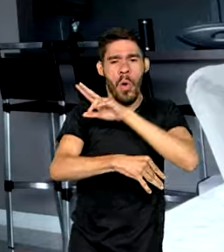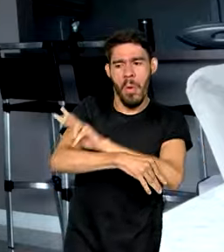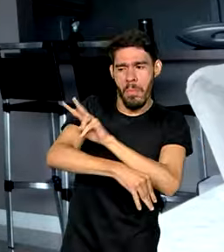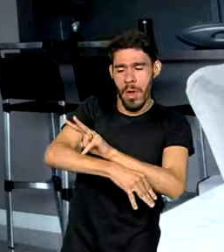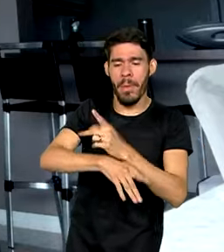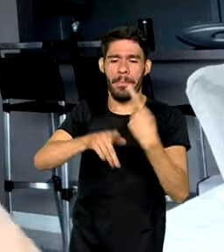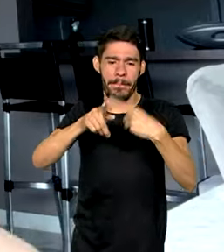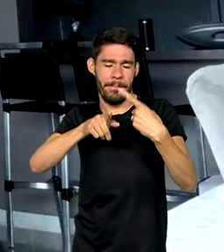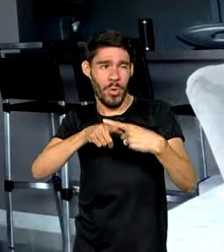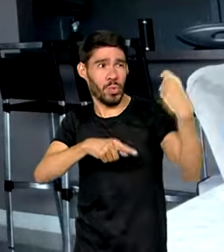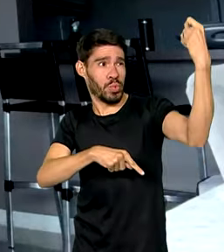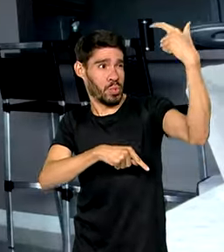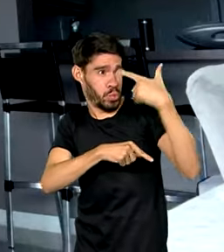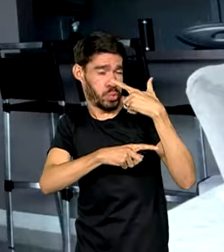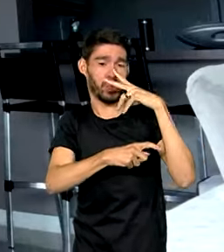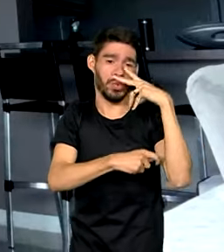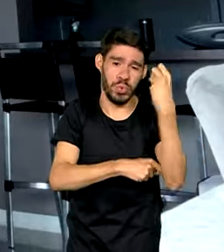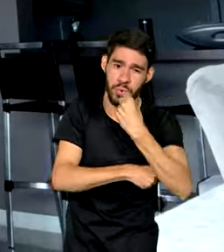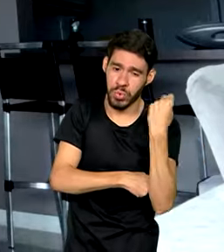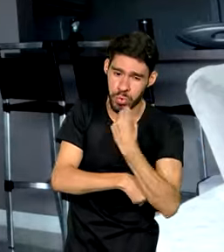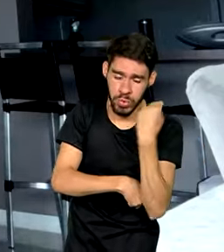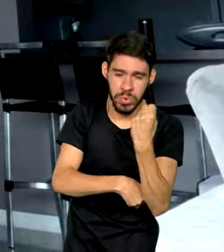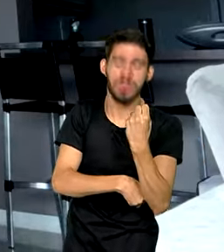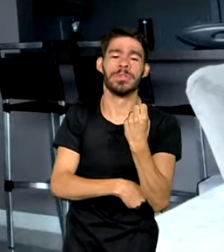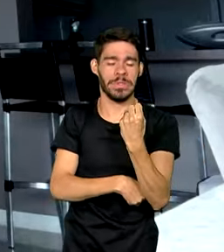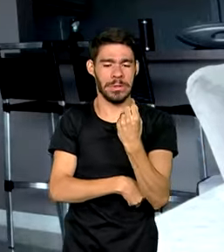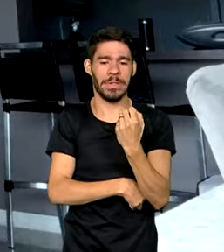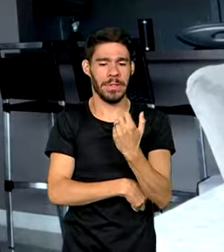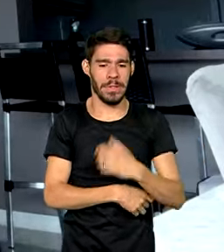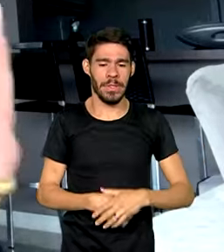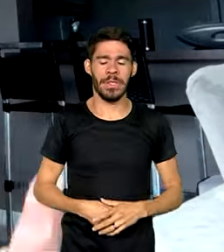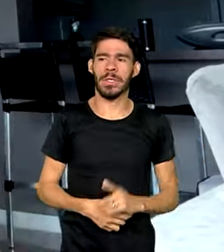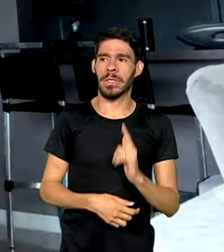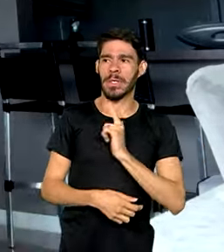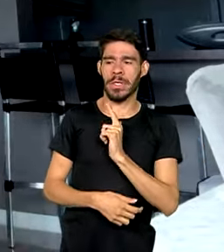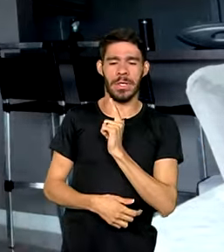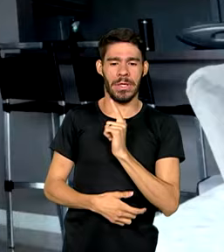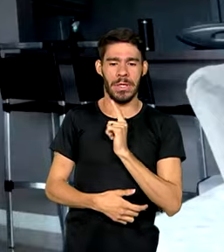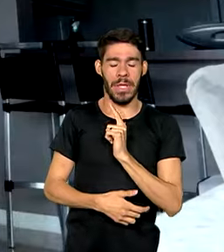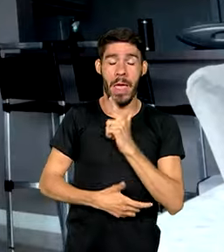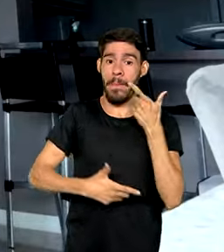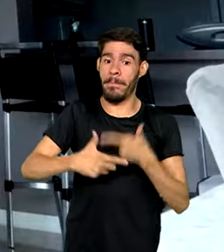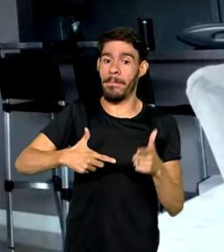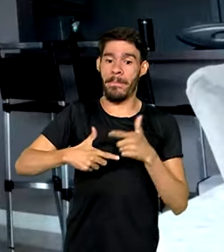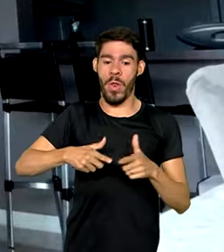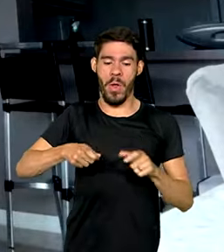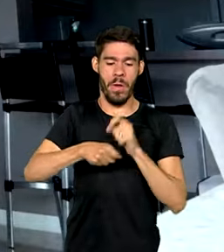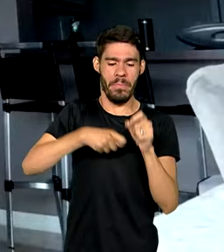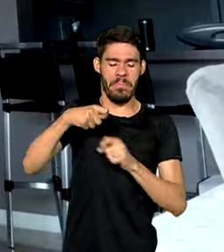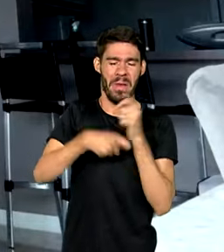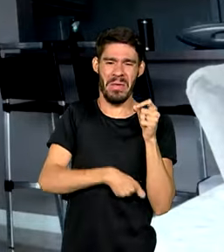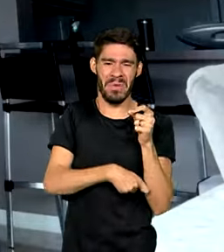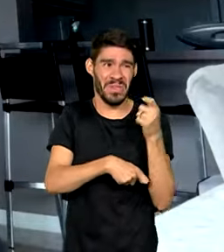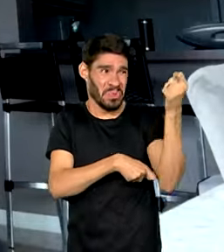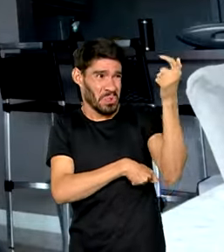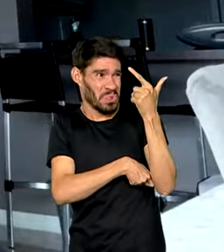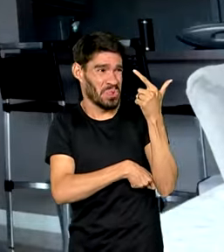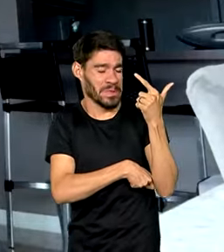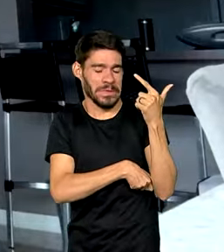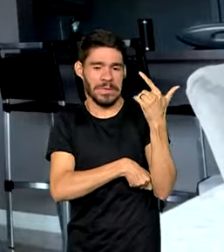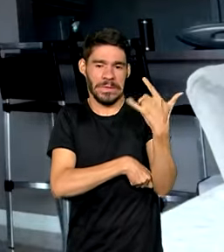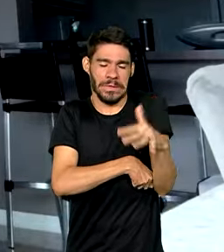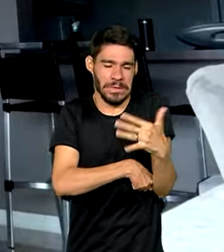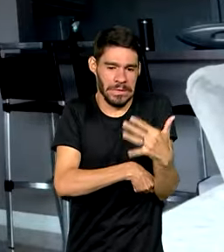porque os raios agora incidem muito mais forte e a gente tem muito problema de insolação. Então,